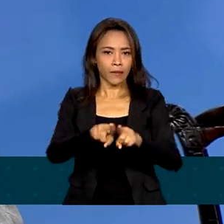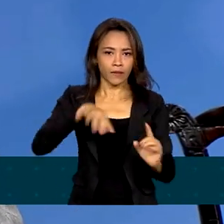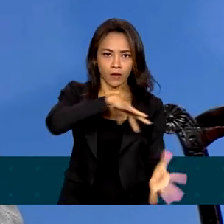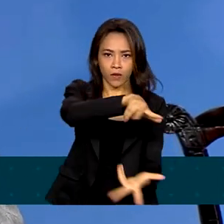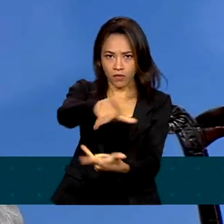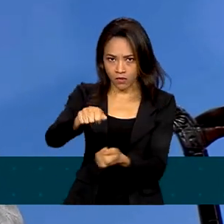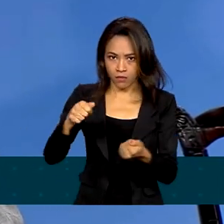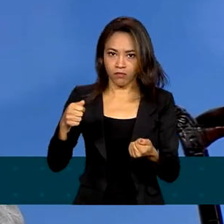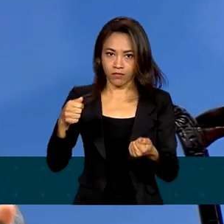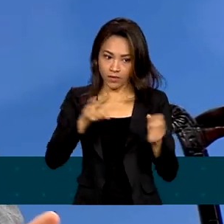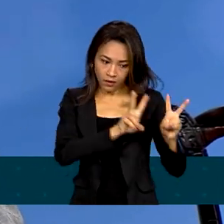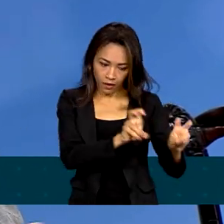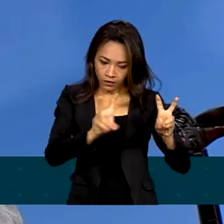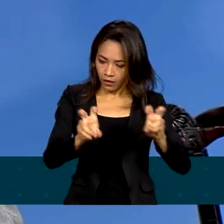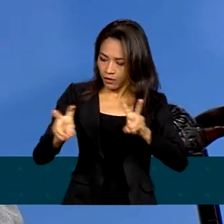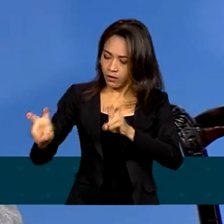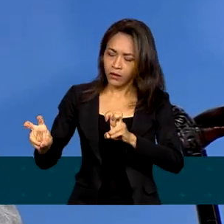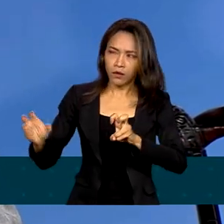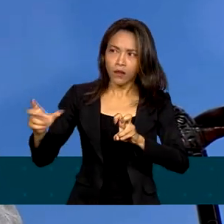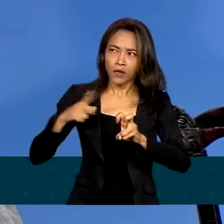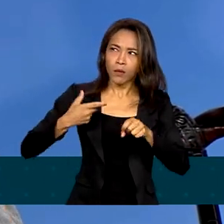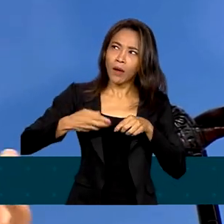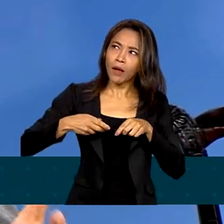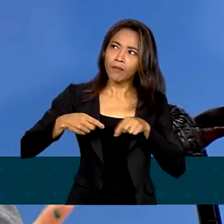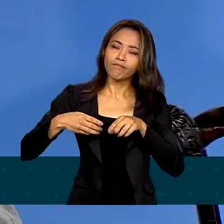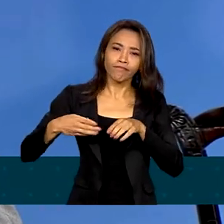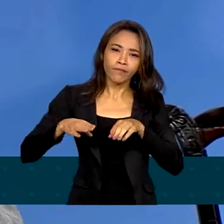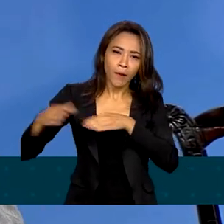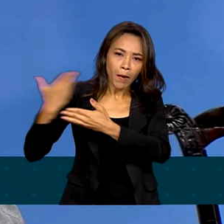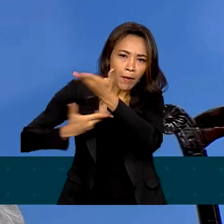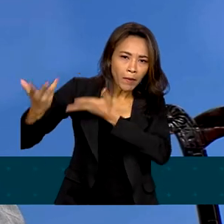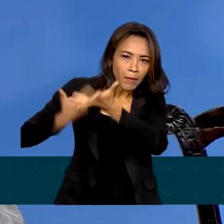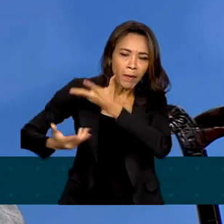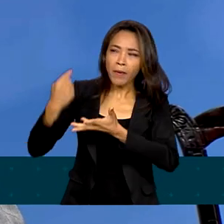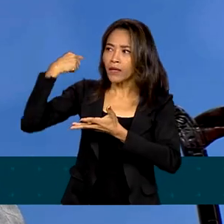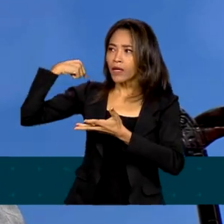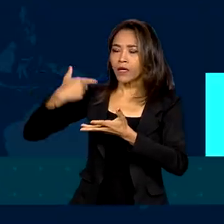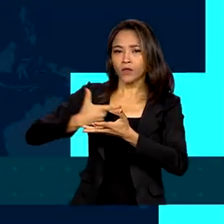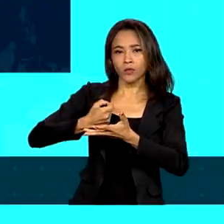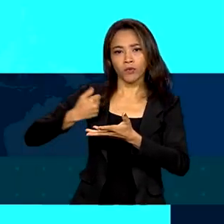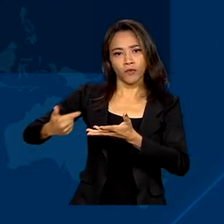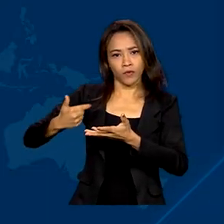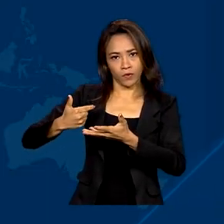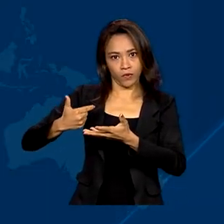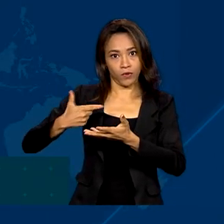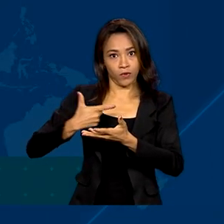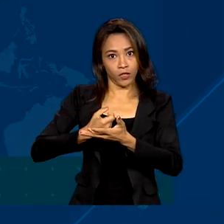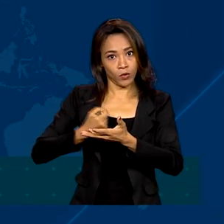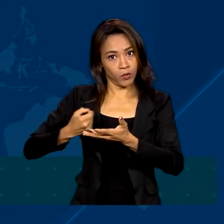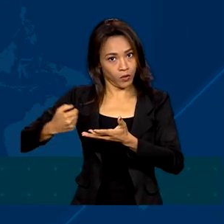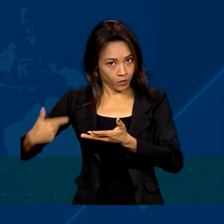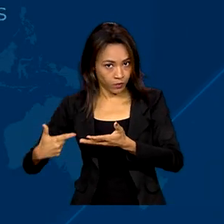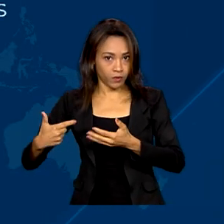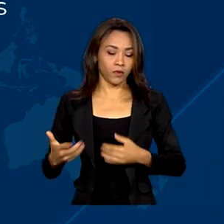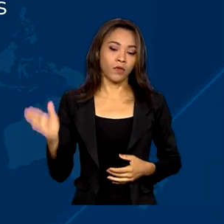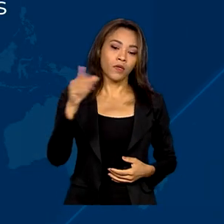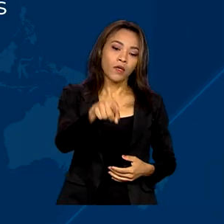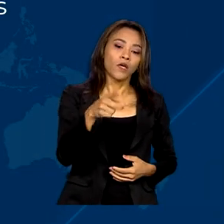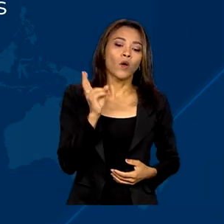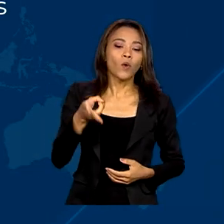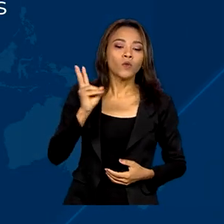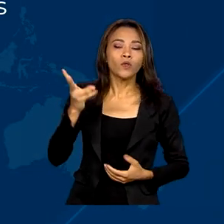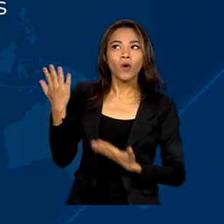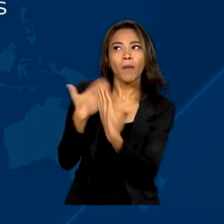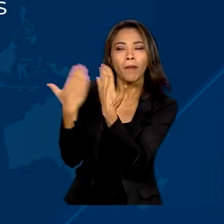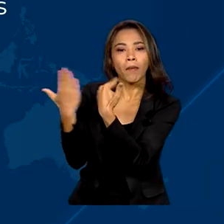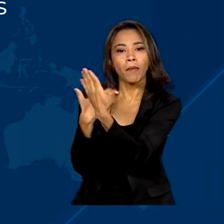Brasil e a China têm desde 2012. São dois grandes países em desenvolvimento. As duas nações têm mantido diálogo por meio de